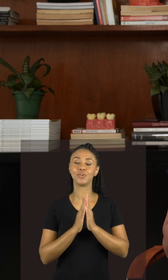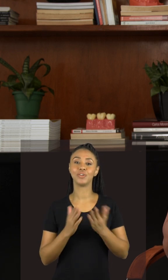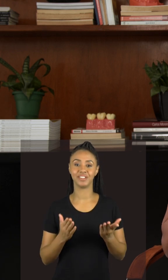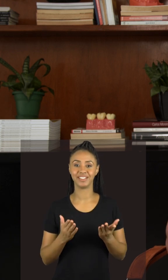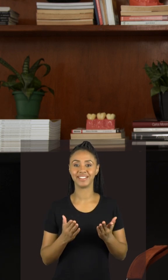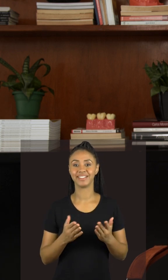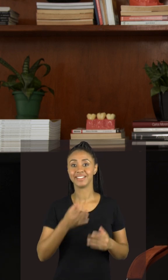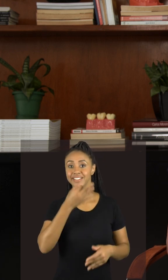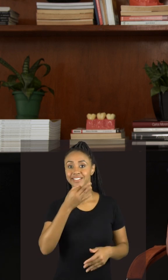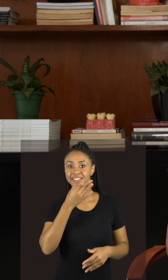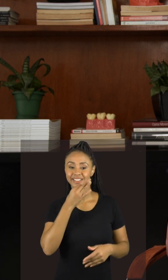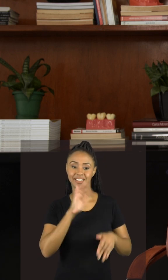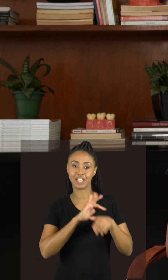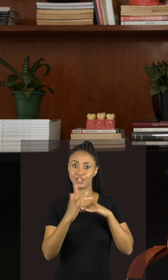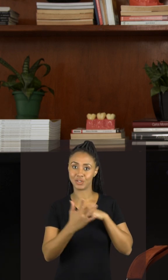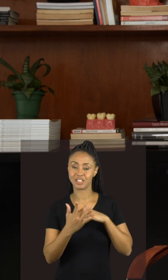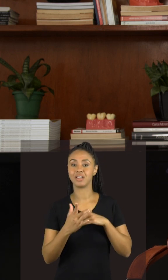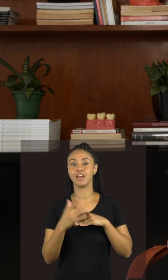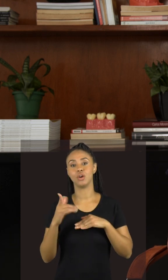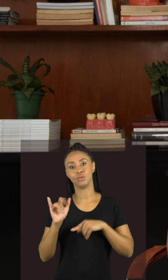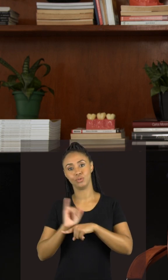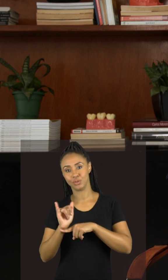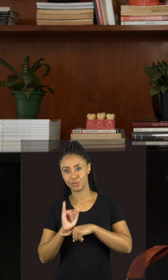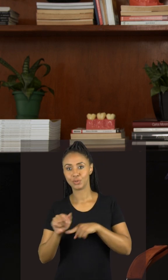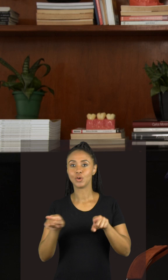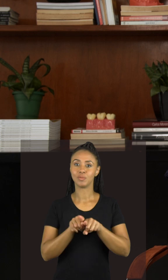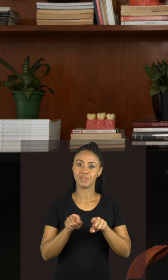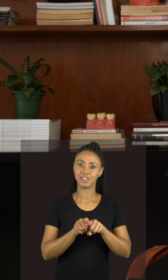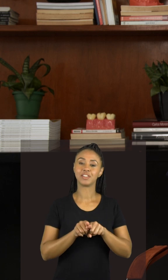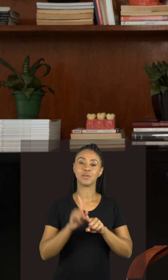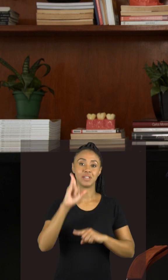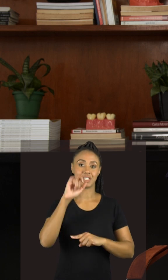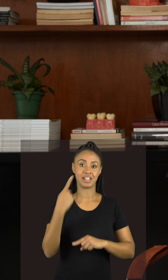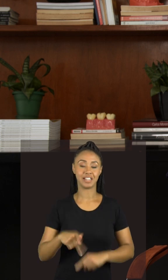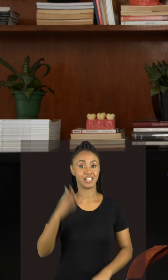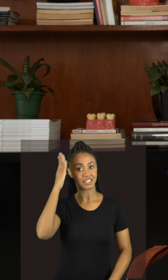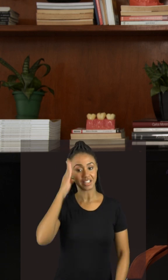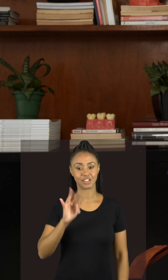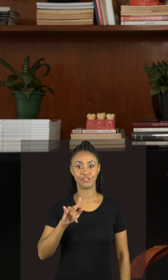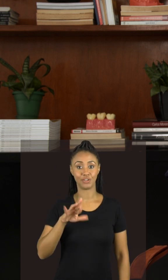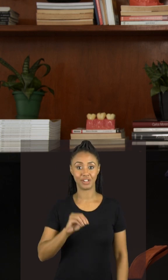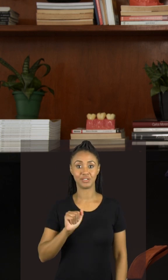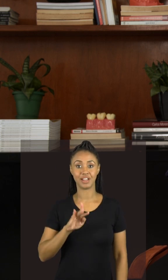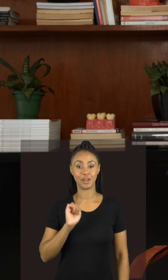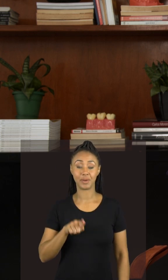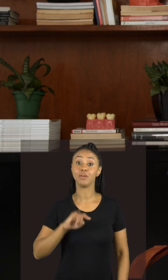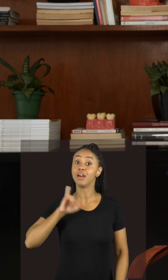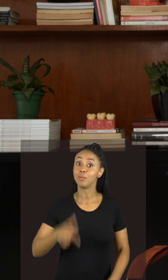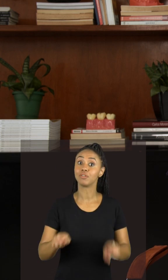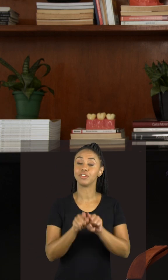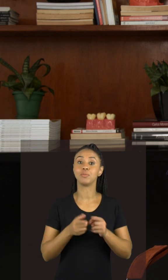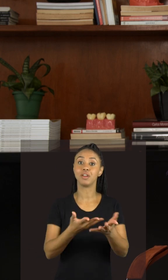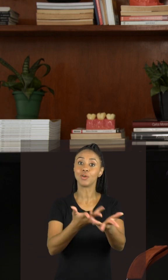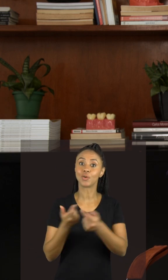os comentários nas nossas redes sociais tanto do YouTube quanto no Instagram do Sesc Florencio de Abreu aproveitando e convidando a todos